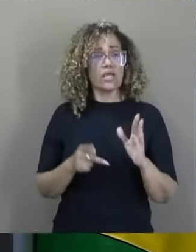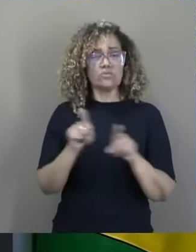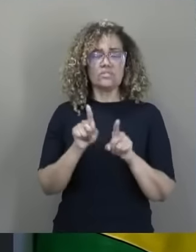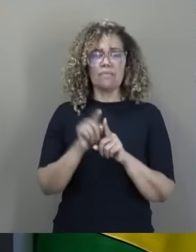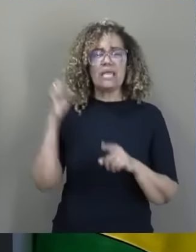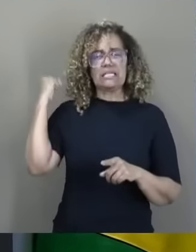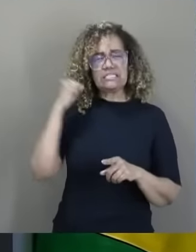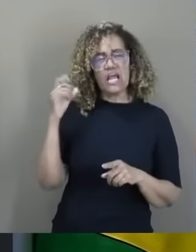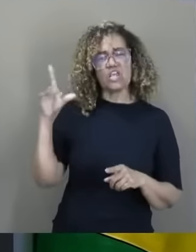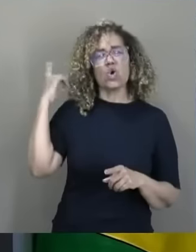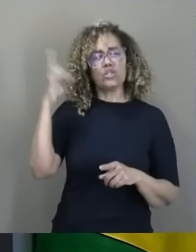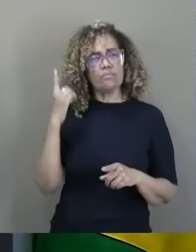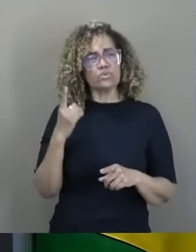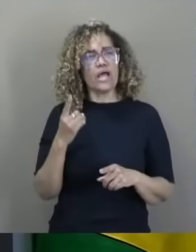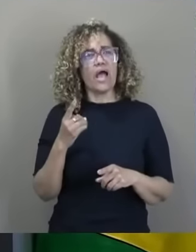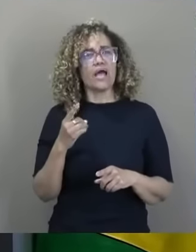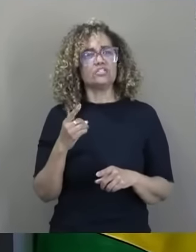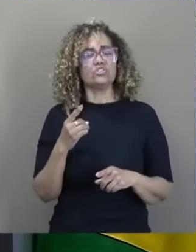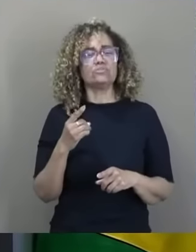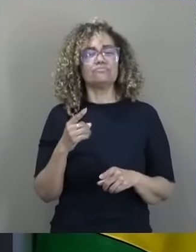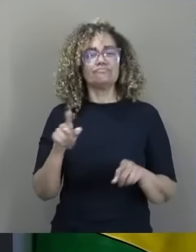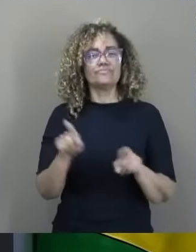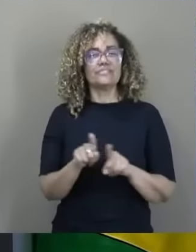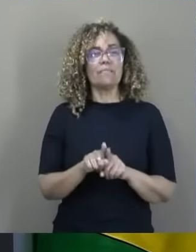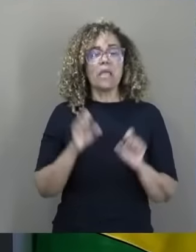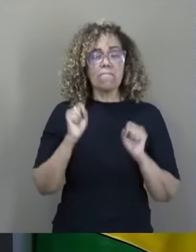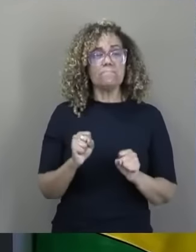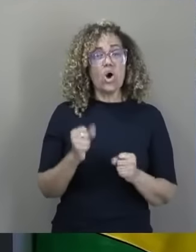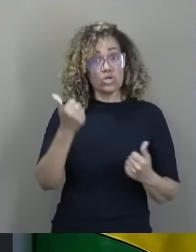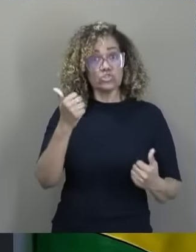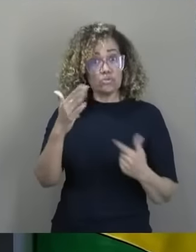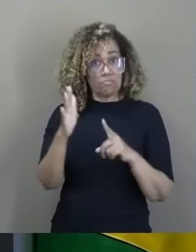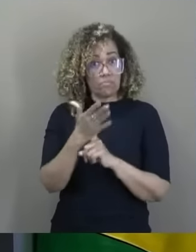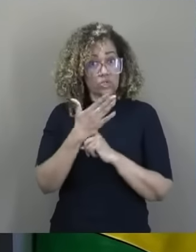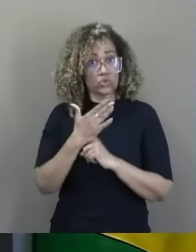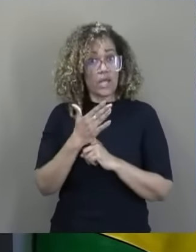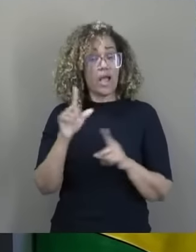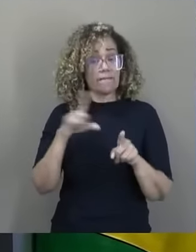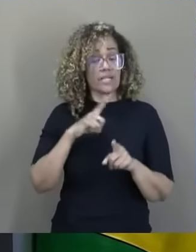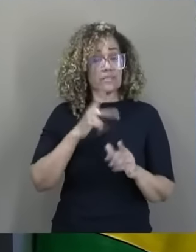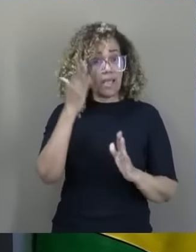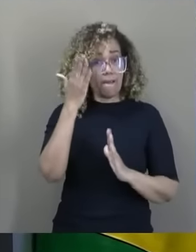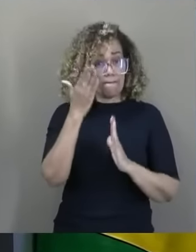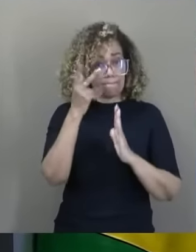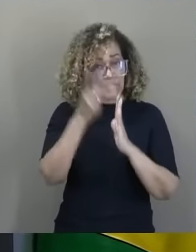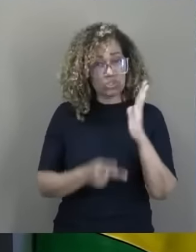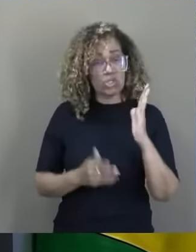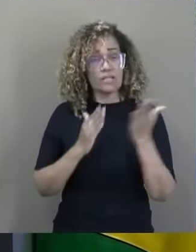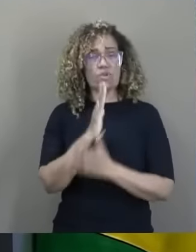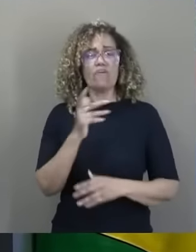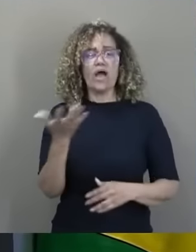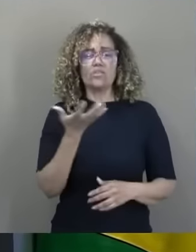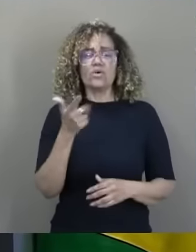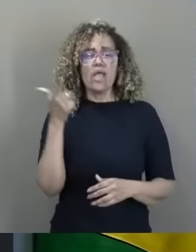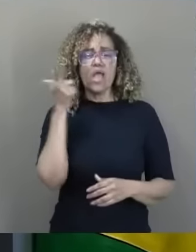aqui, os deputados, para esses projetos que eu fiz em 78, poder me ajudar, para me poder ter esse projeto aprovado. Seu meu salário está em dia, eu estou ganhando